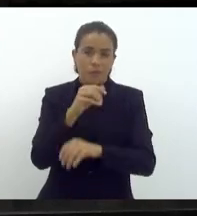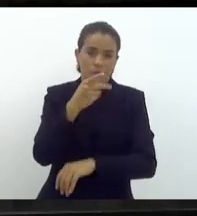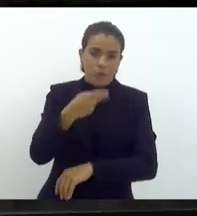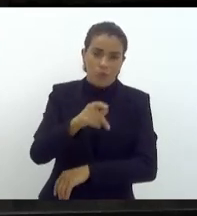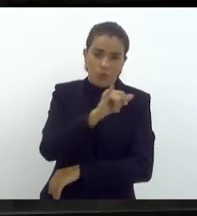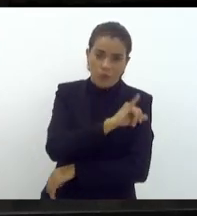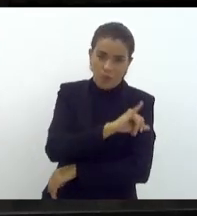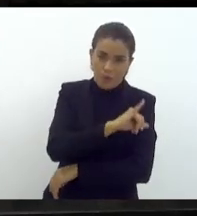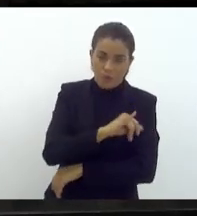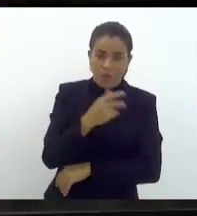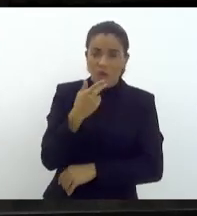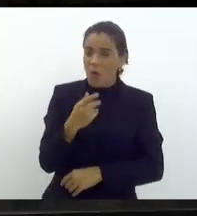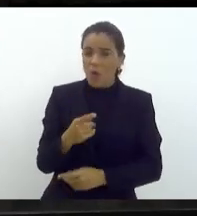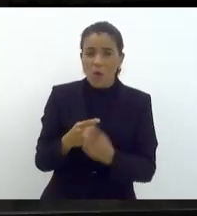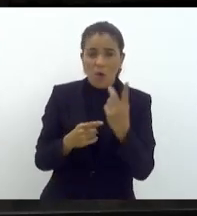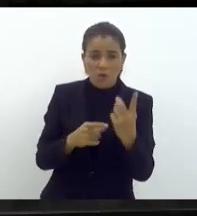só.